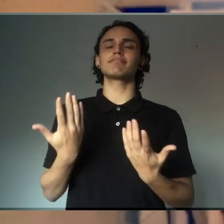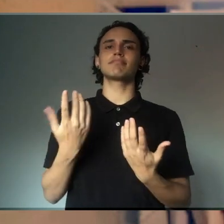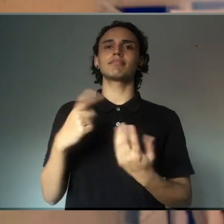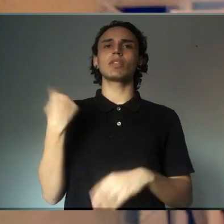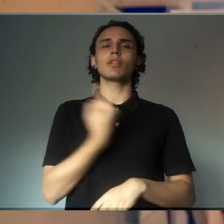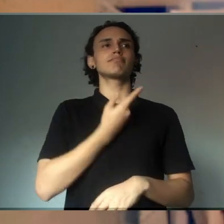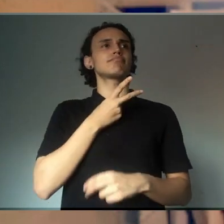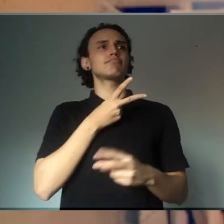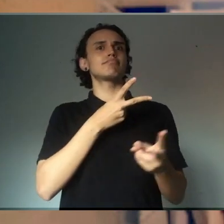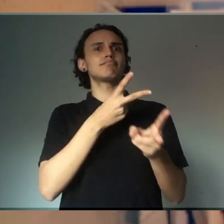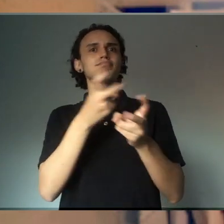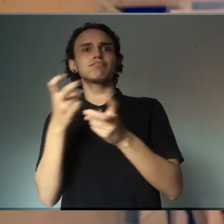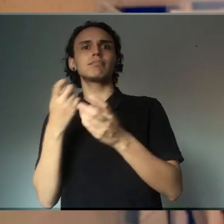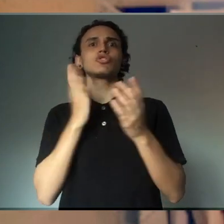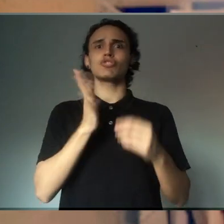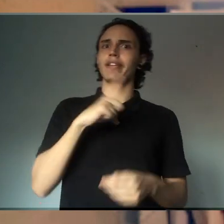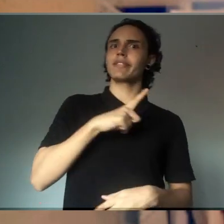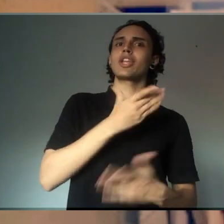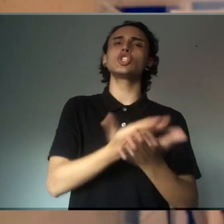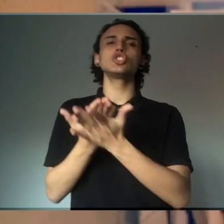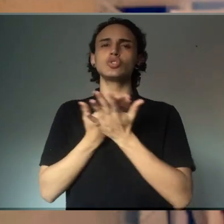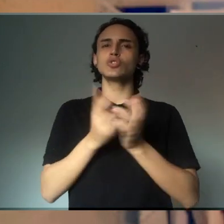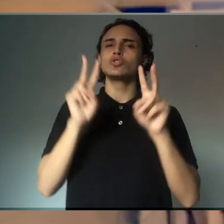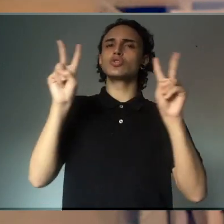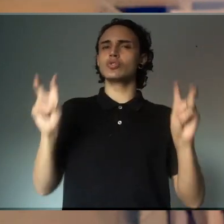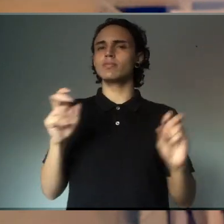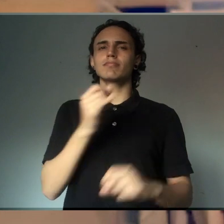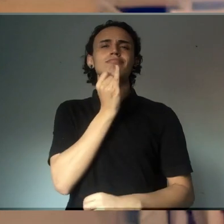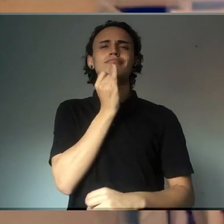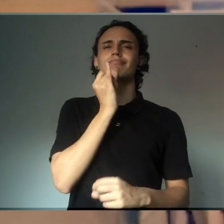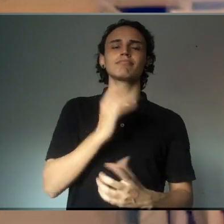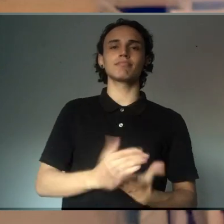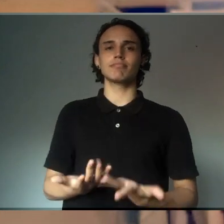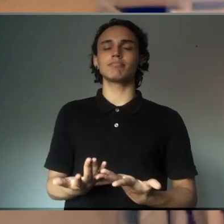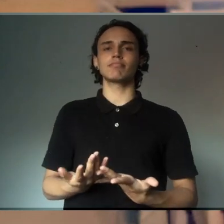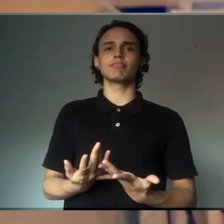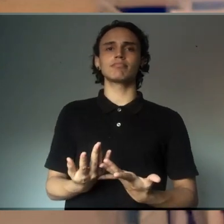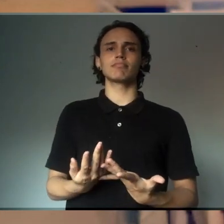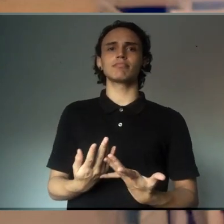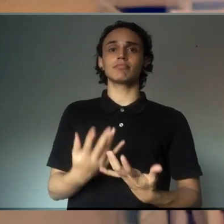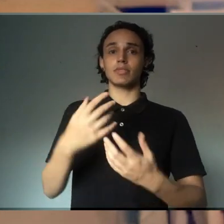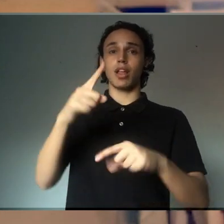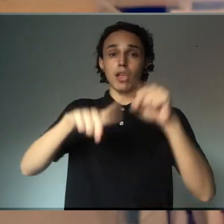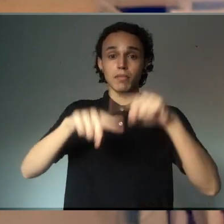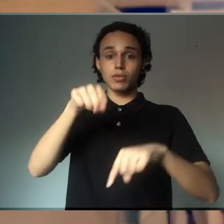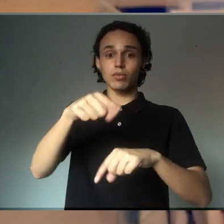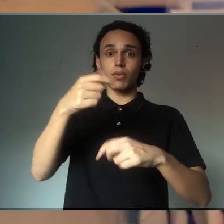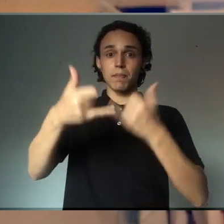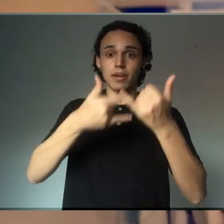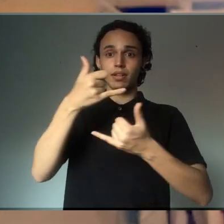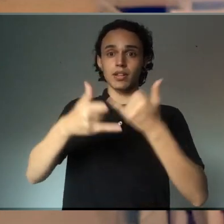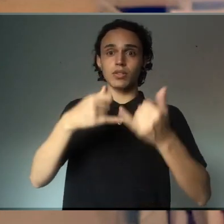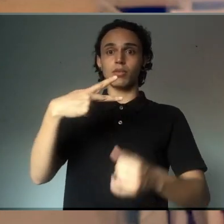gente já tem saído algumas investigações sobre isso, é, por exemplo, observar que o mesmo brinquedo, esse brinquedo é o